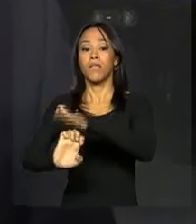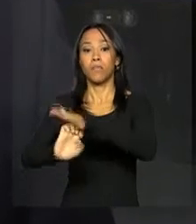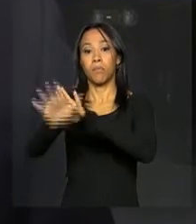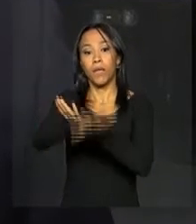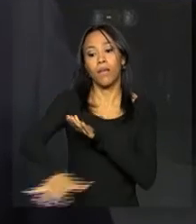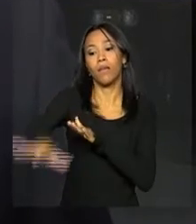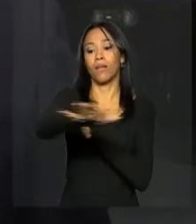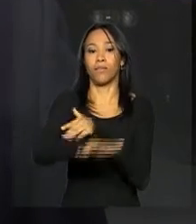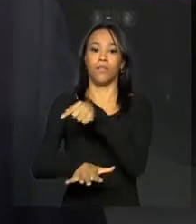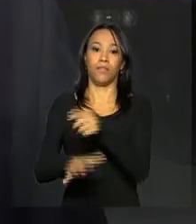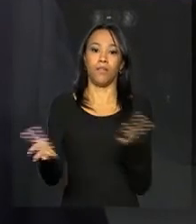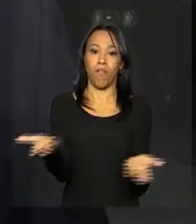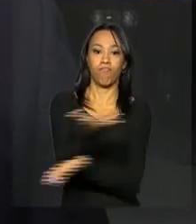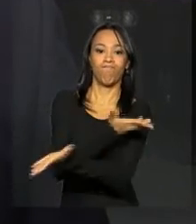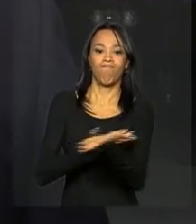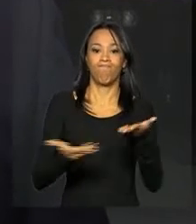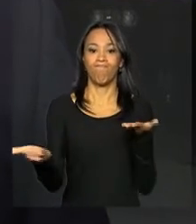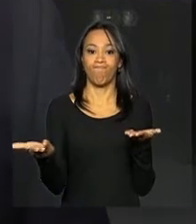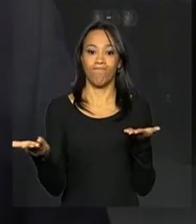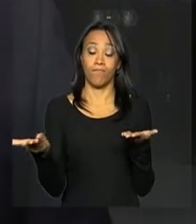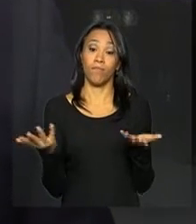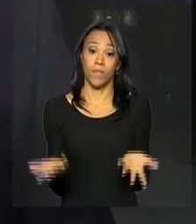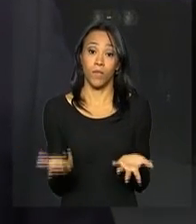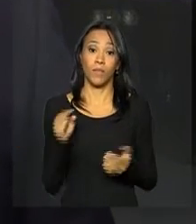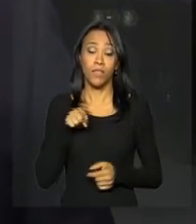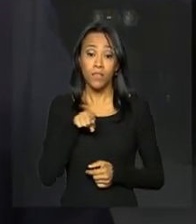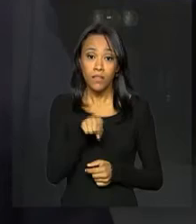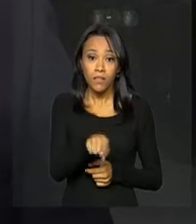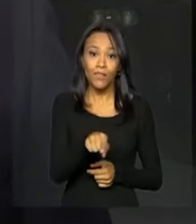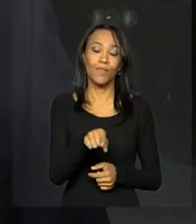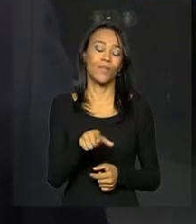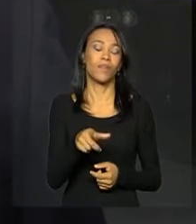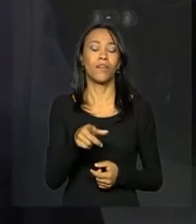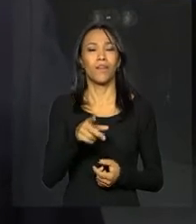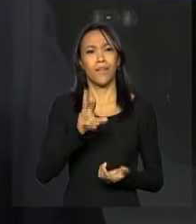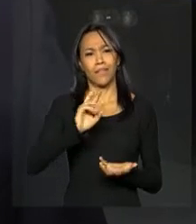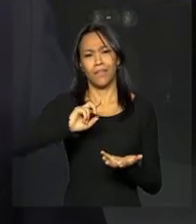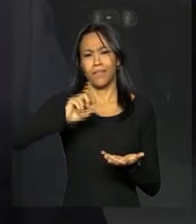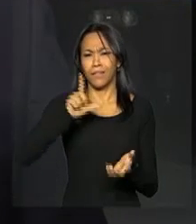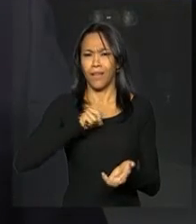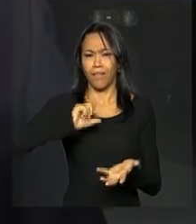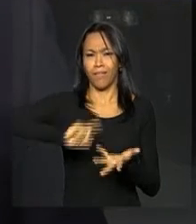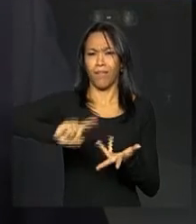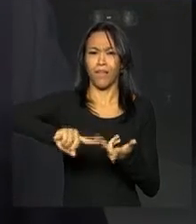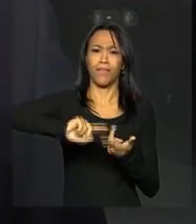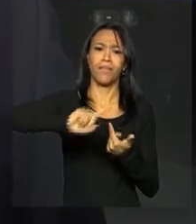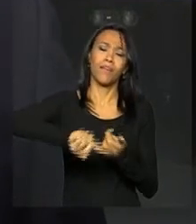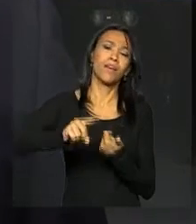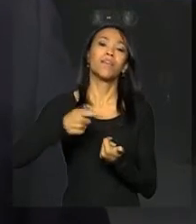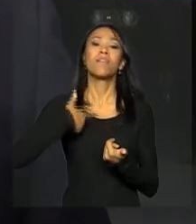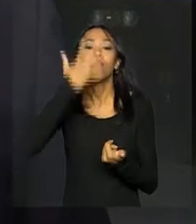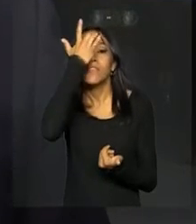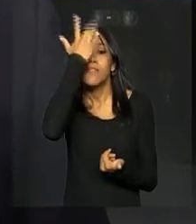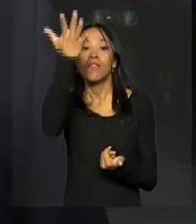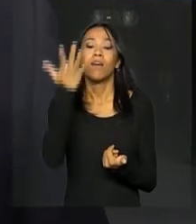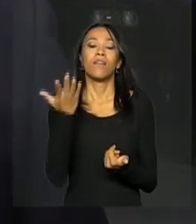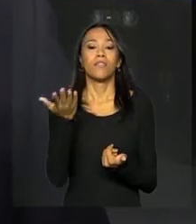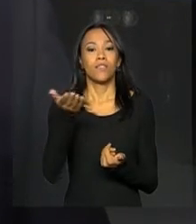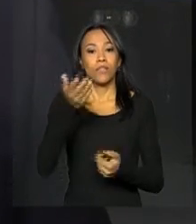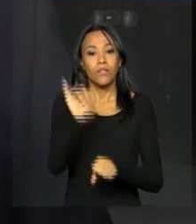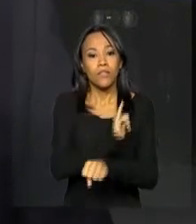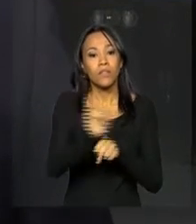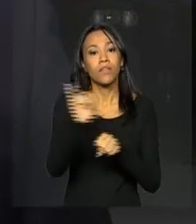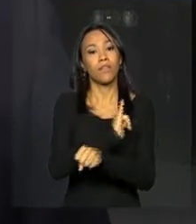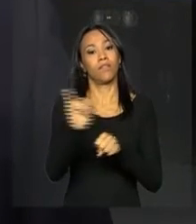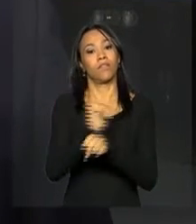Então, nesse conjunto, ele traz uma série de ações, de facilitações para que o Brasil